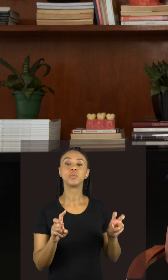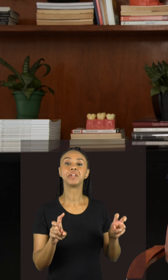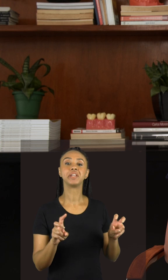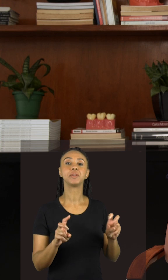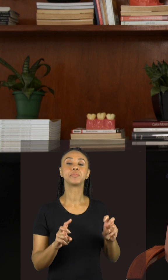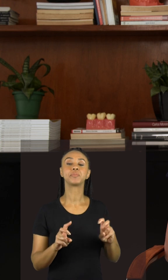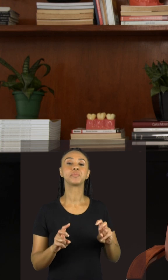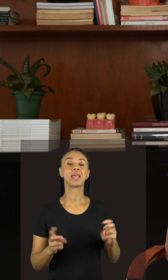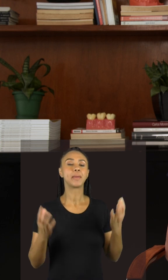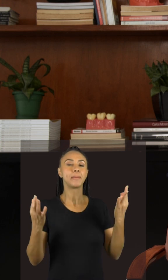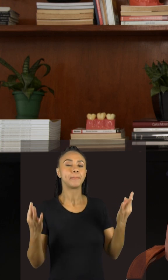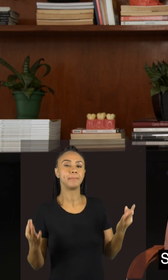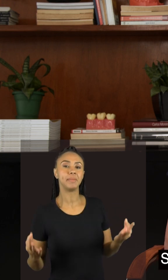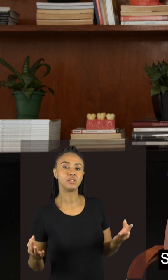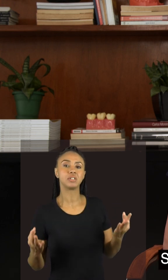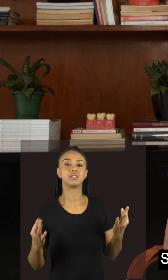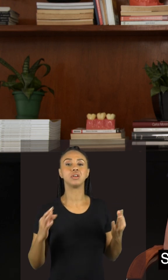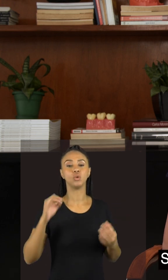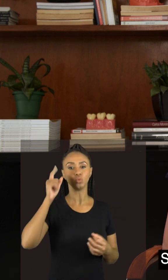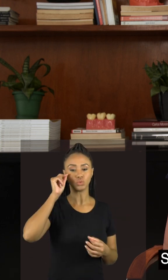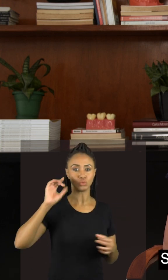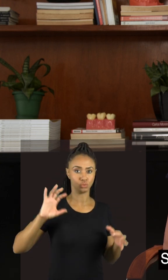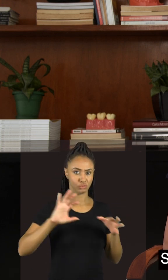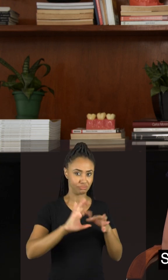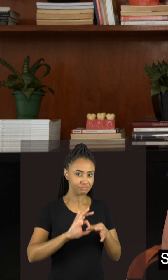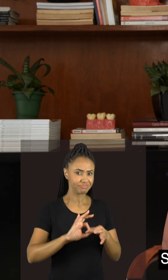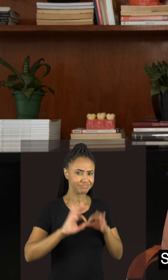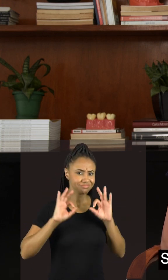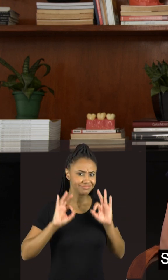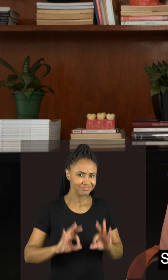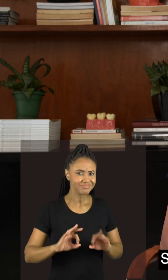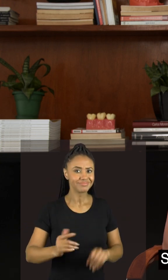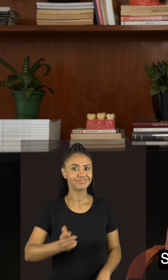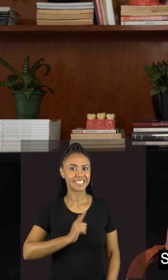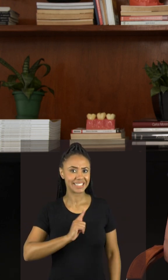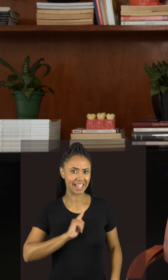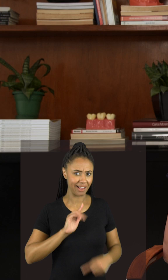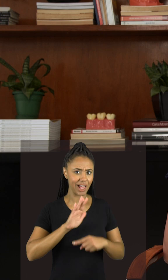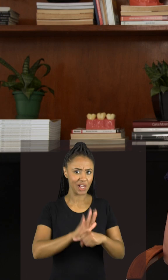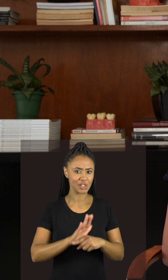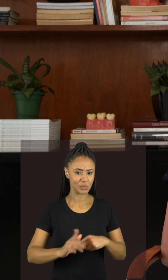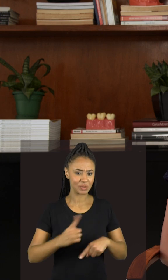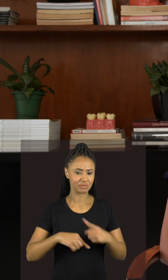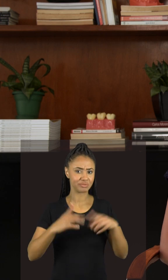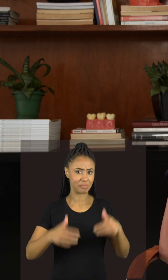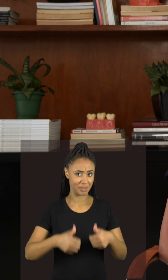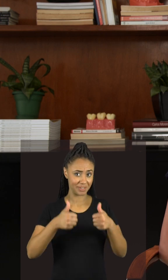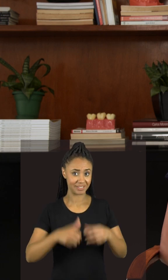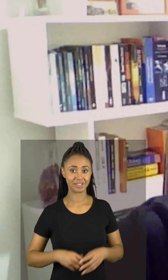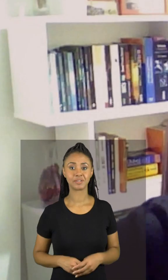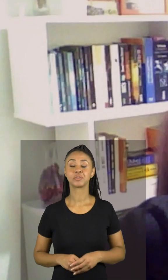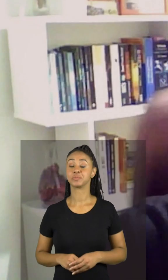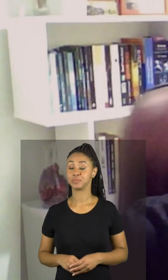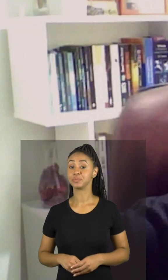meditação e o sono se isso realmente se a meditação realmente ela ajuda nessa melhora da qualidade de sono